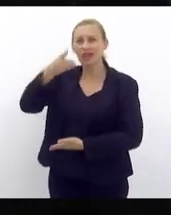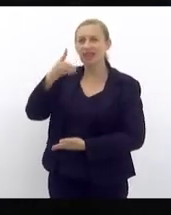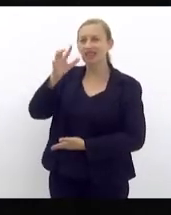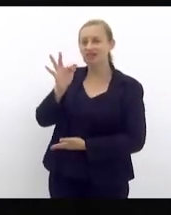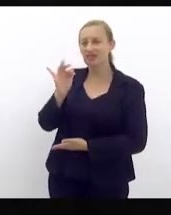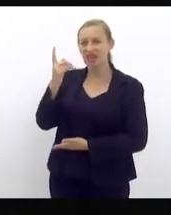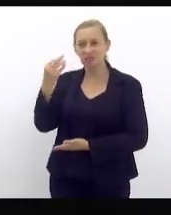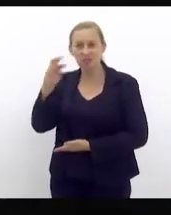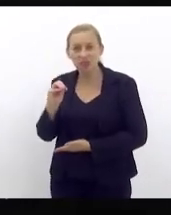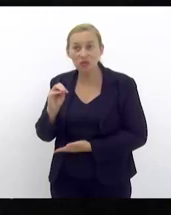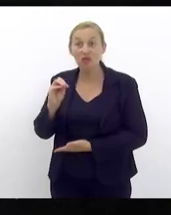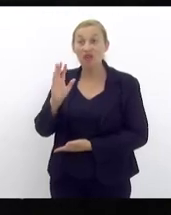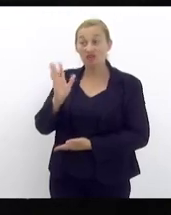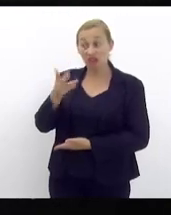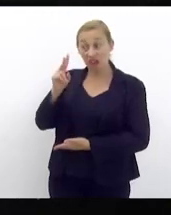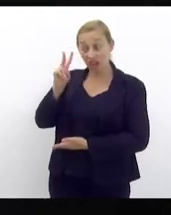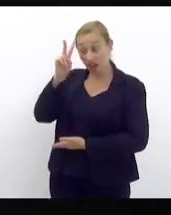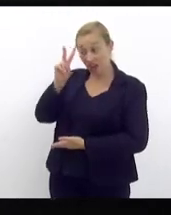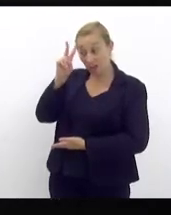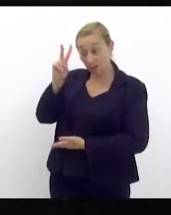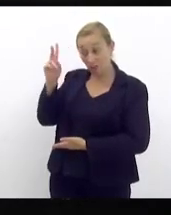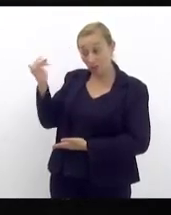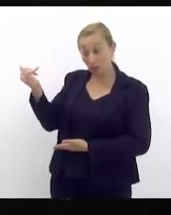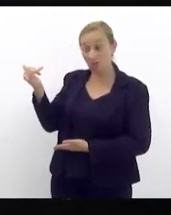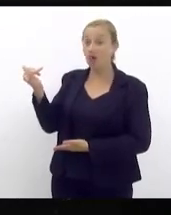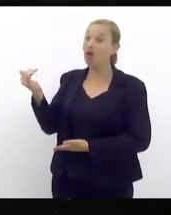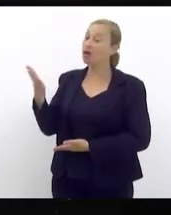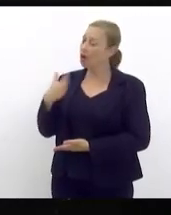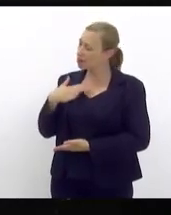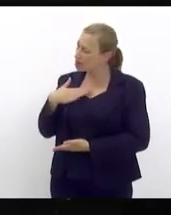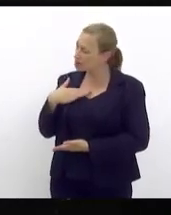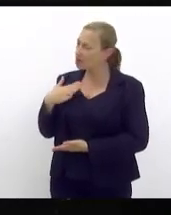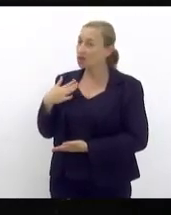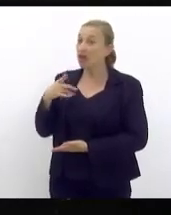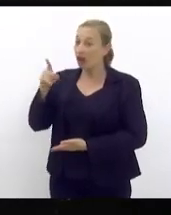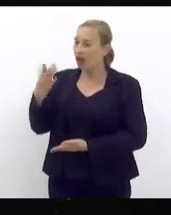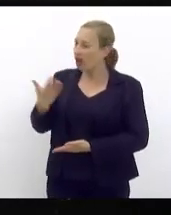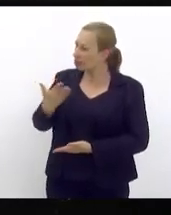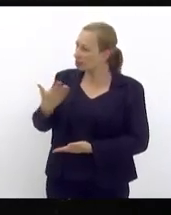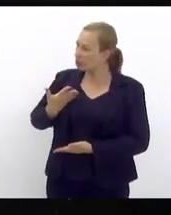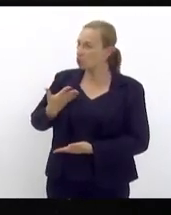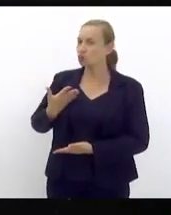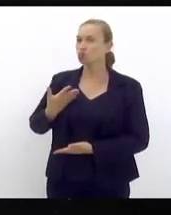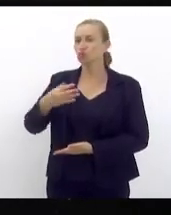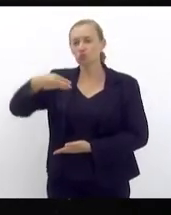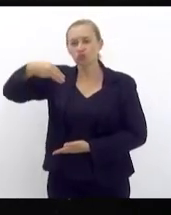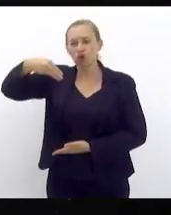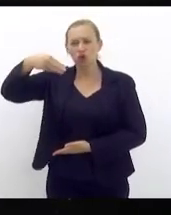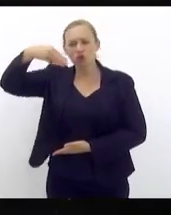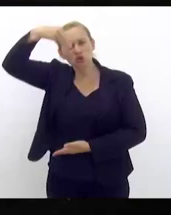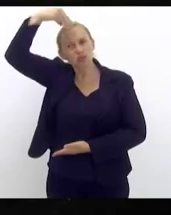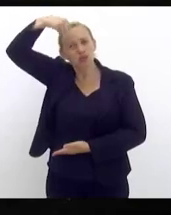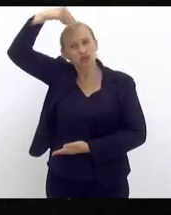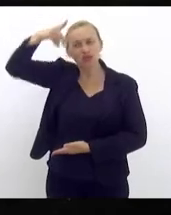já que o deputado Felipinho lembrou muita propriedade ele é amigo do meu sobrinho Diego desde moleque